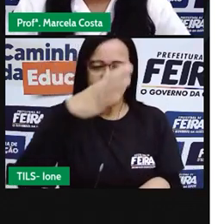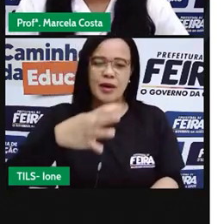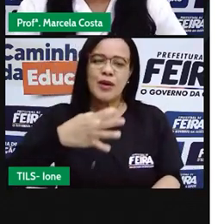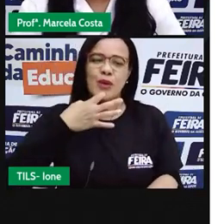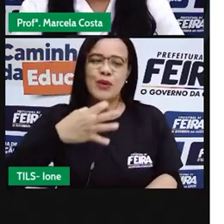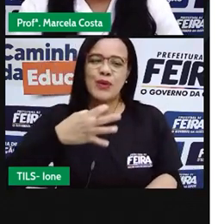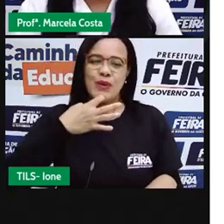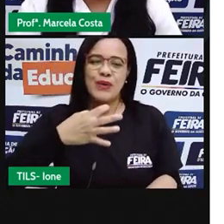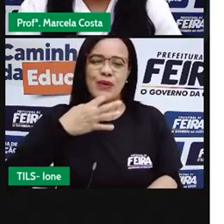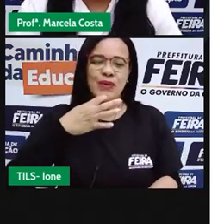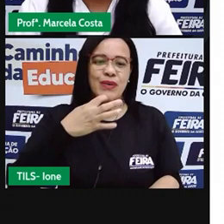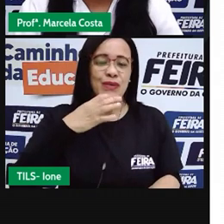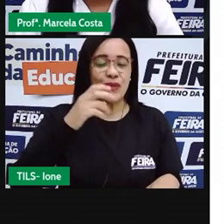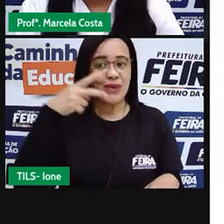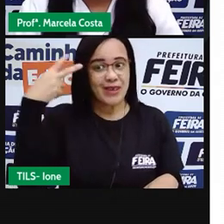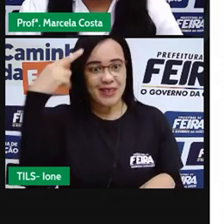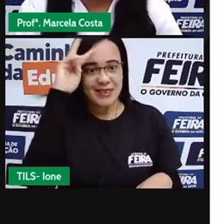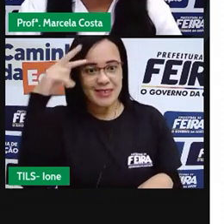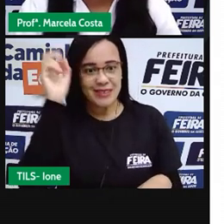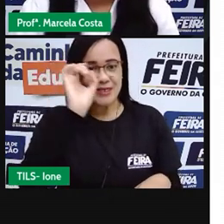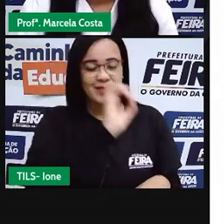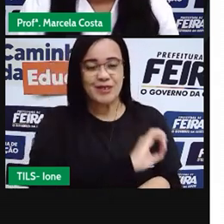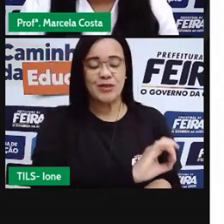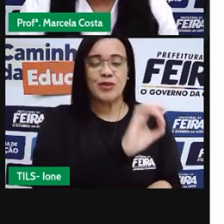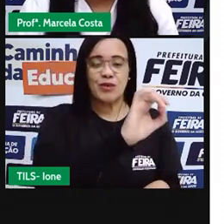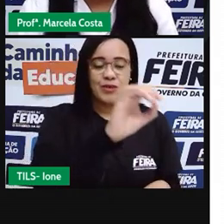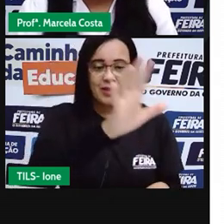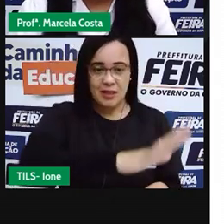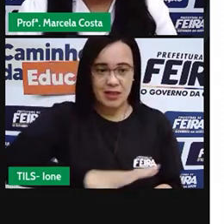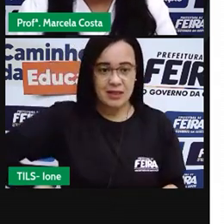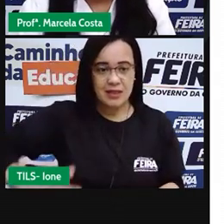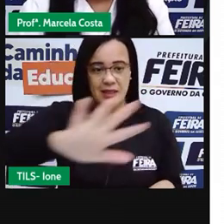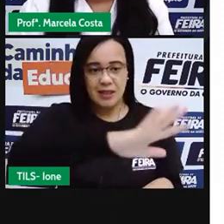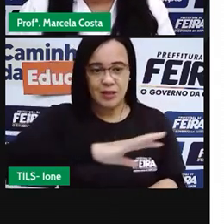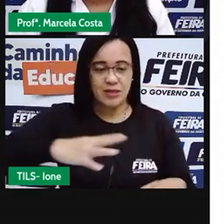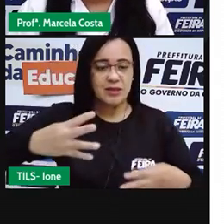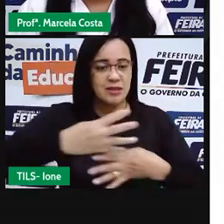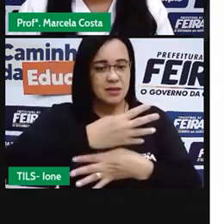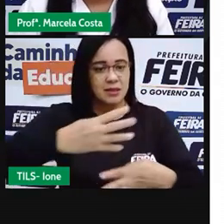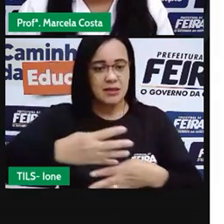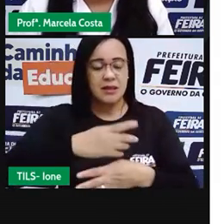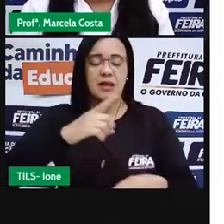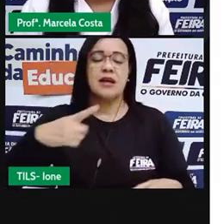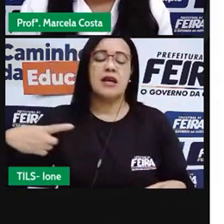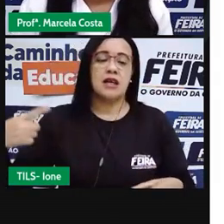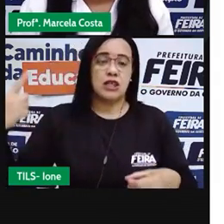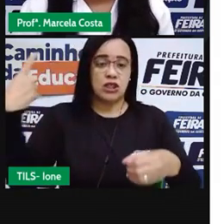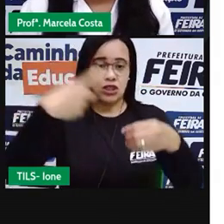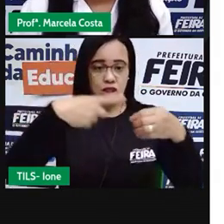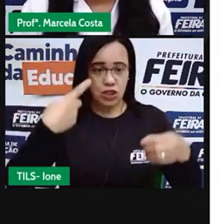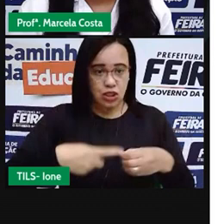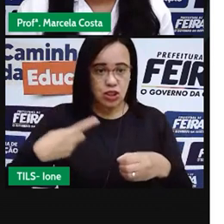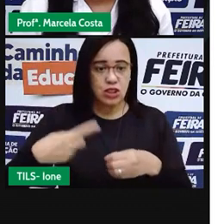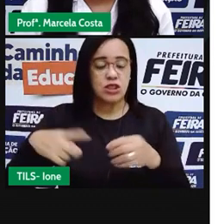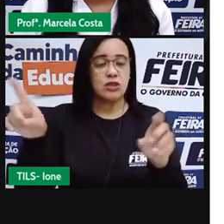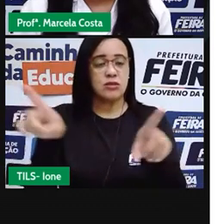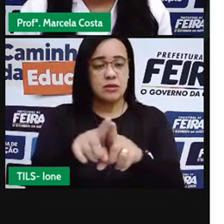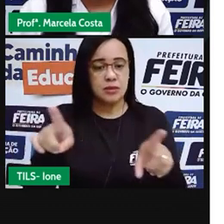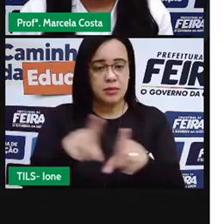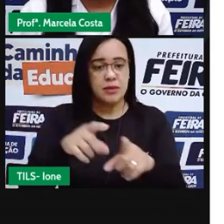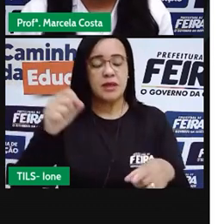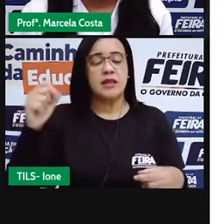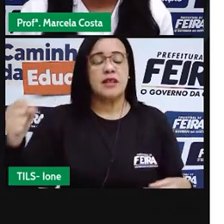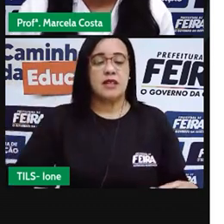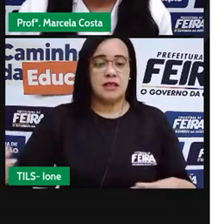a história da nossa cidade e dos distritos de Feira de Santana, conhecendo ali a sua